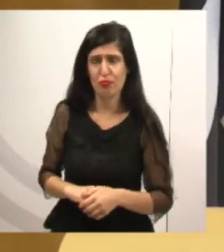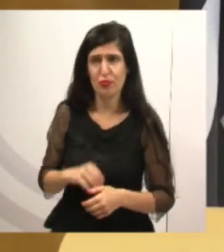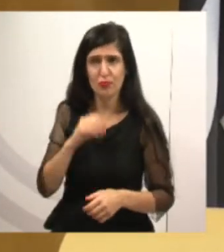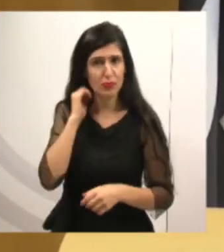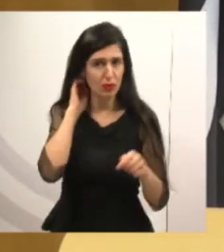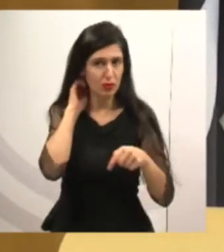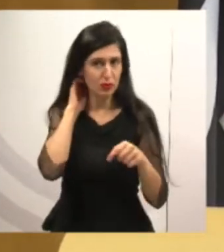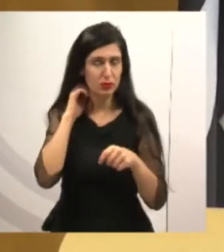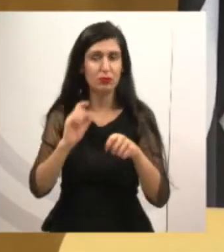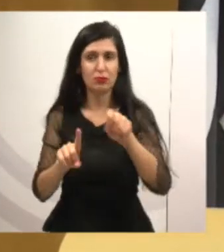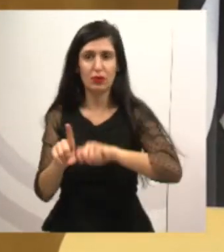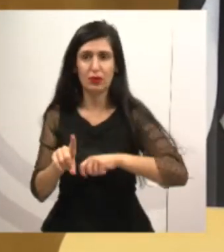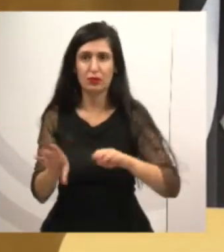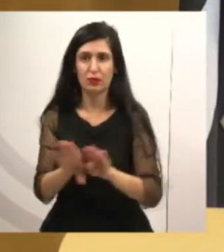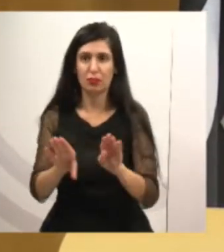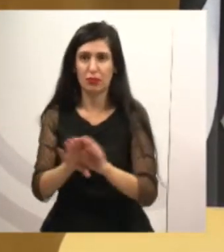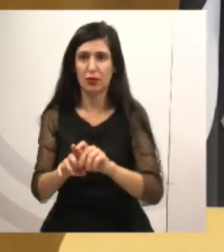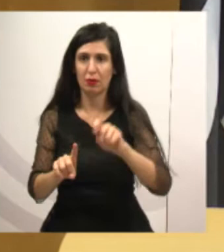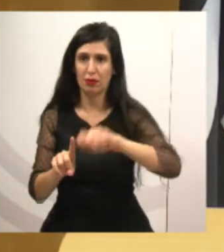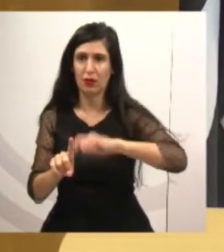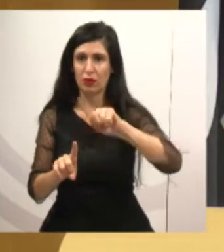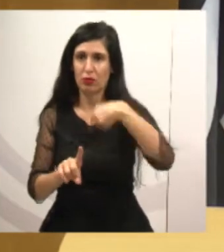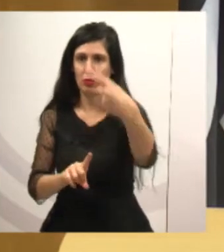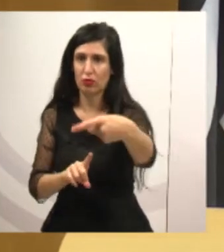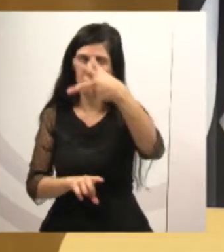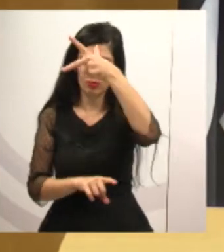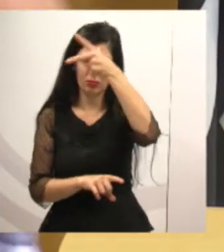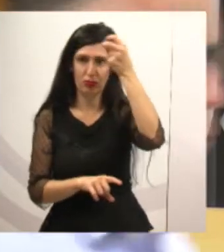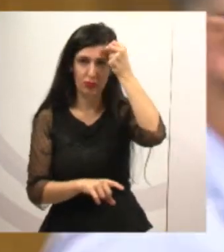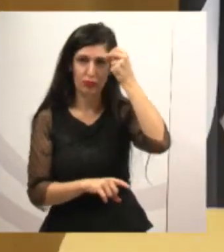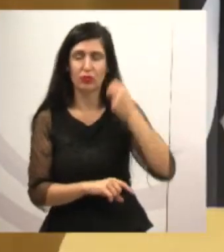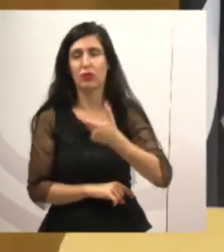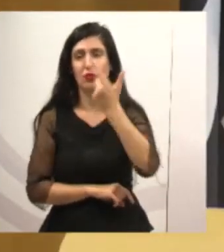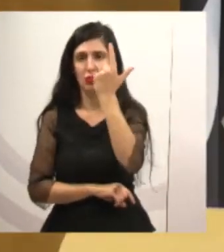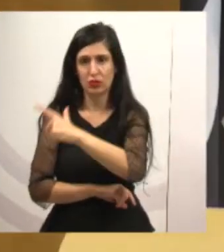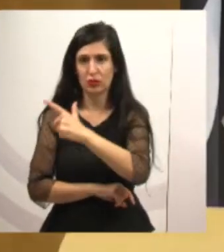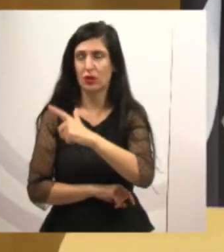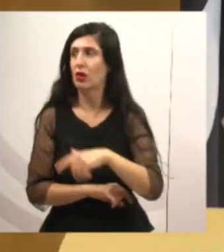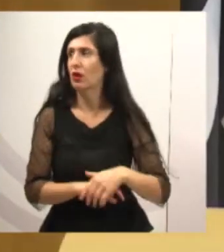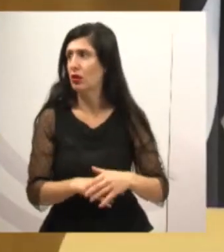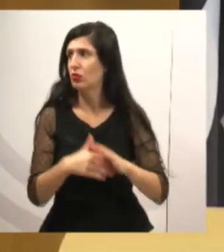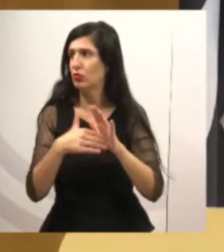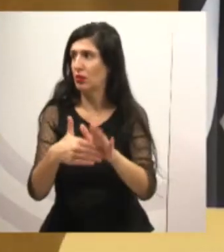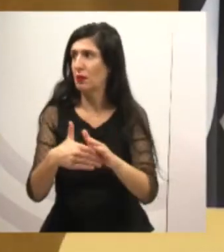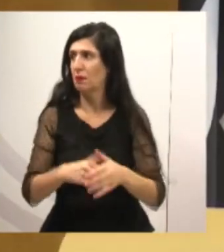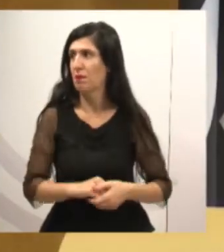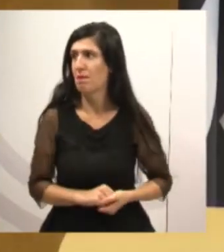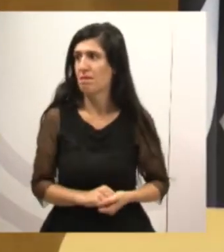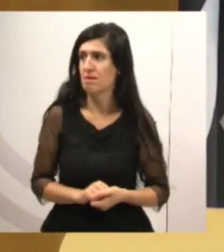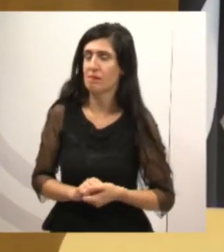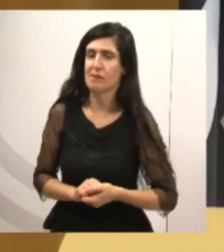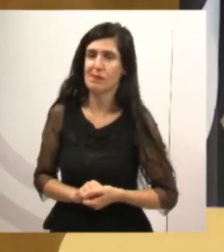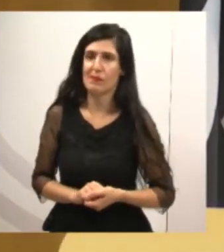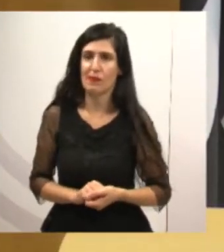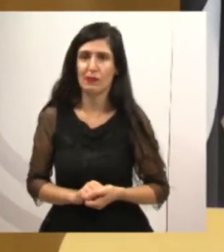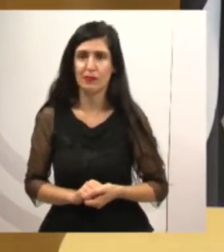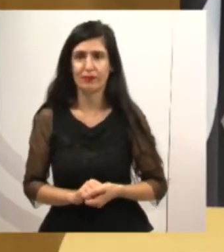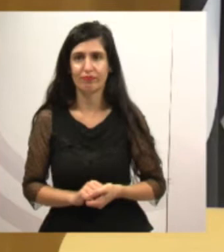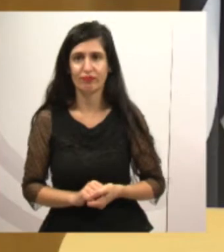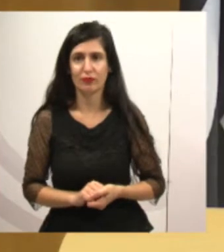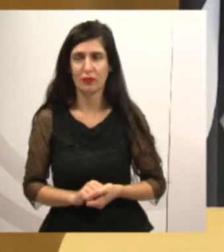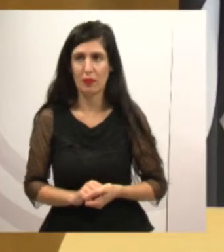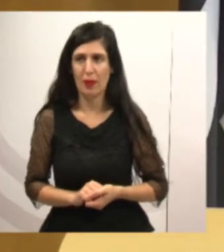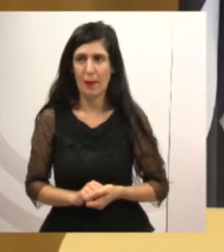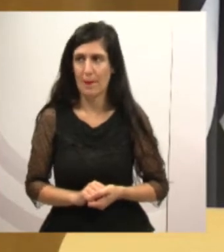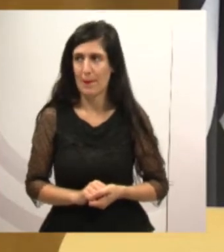mês e o mês que vem, a Prefeitura consegue sanar essas dificuldades. Podem ter certeza disso. Com